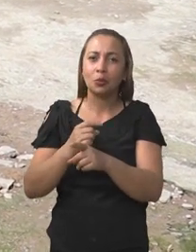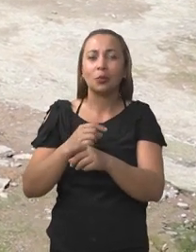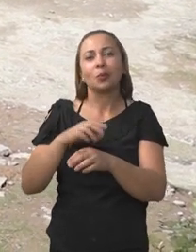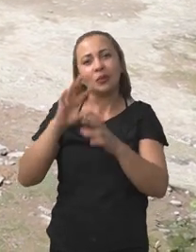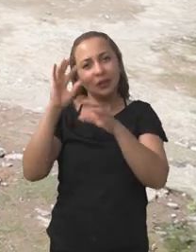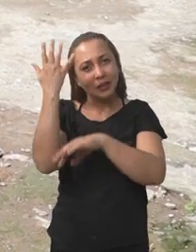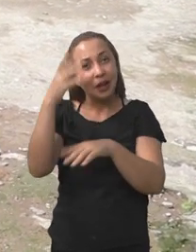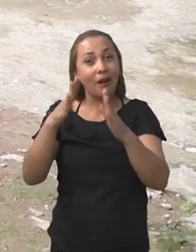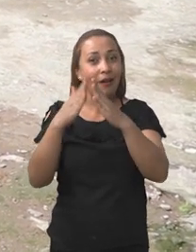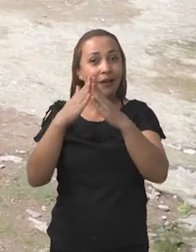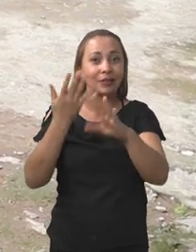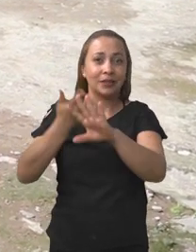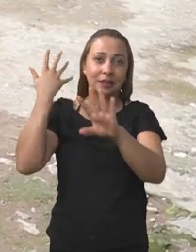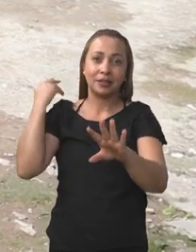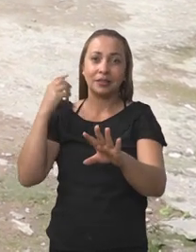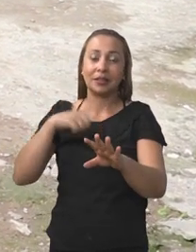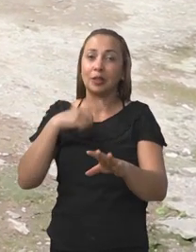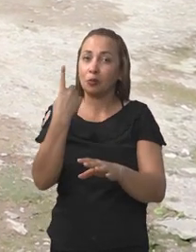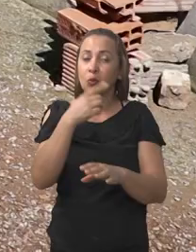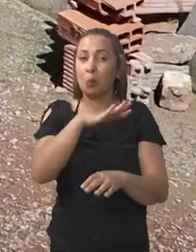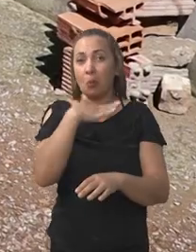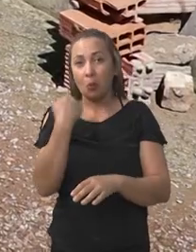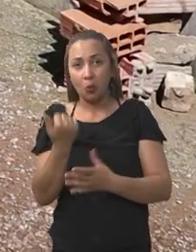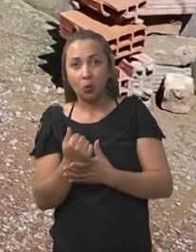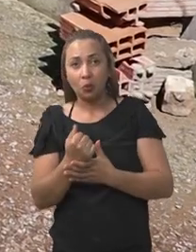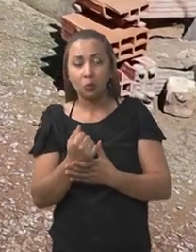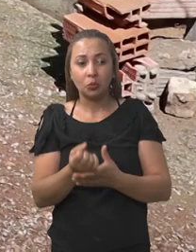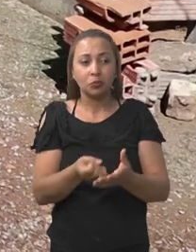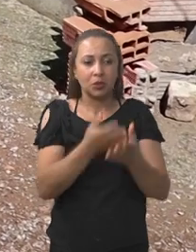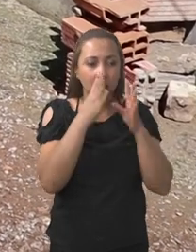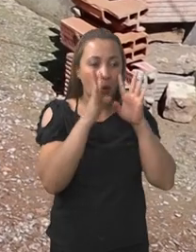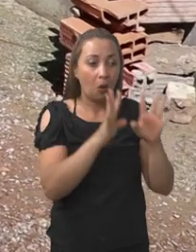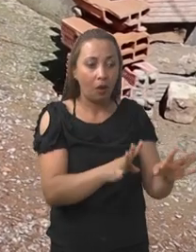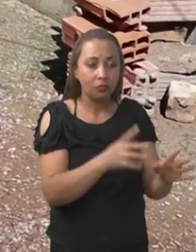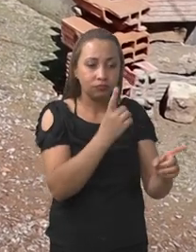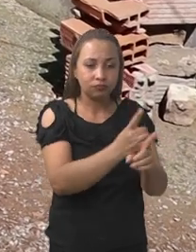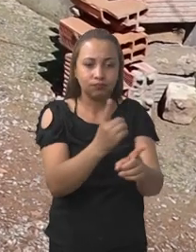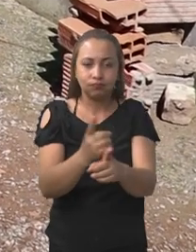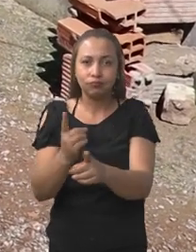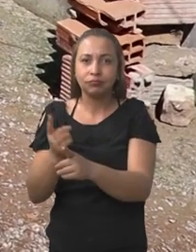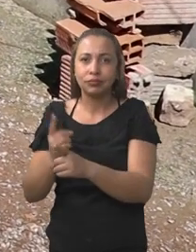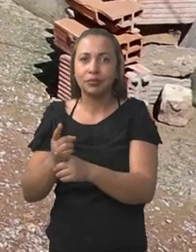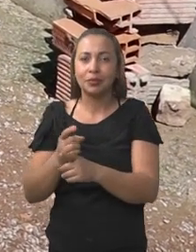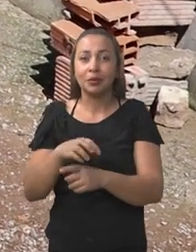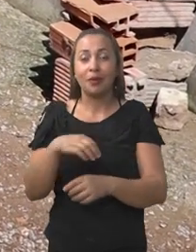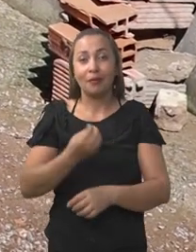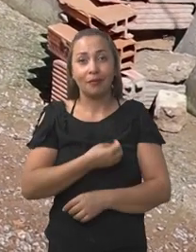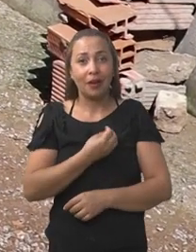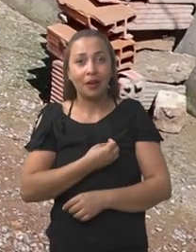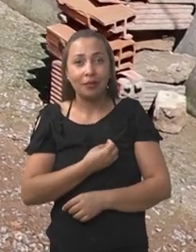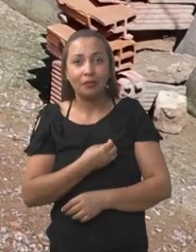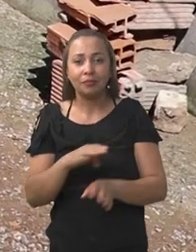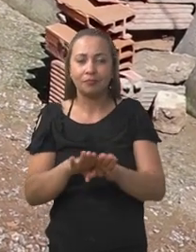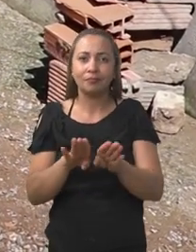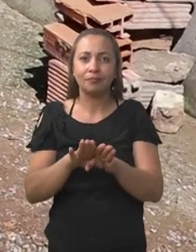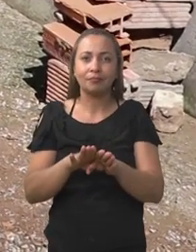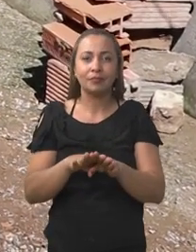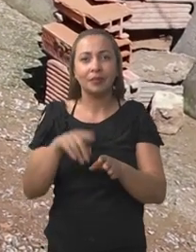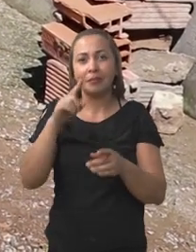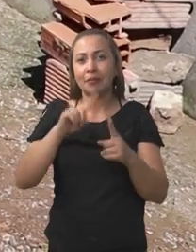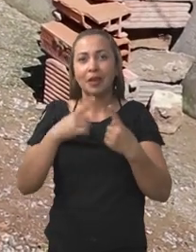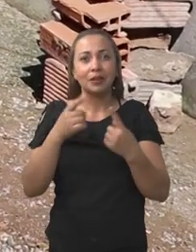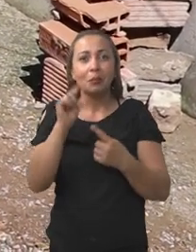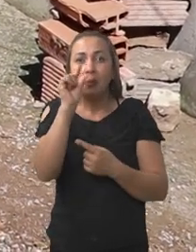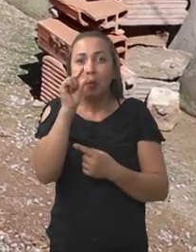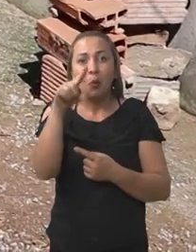dois. Apareceu um morto, apareceu dois vivos, mas sempre espaço de